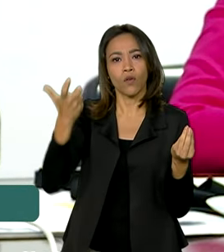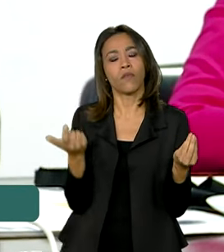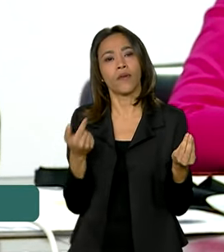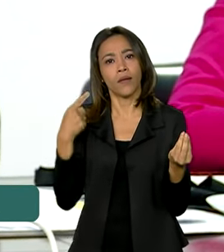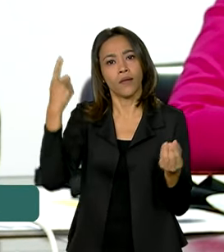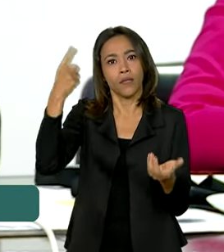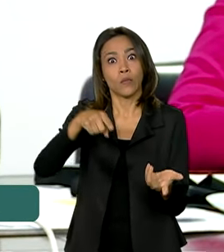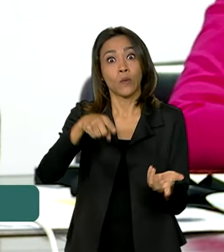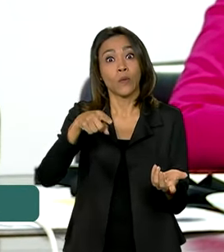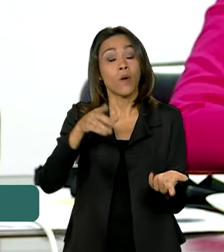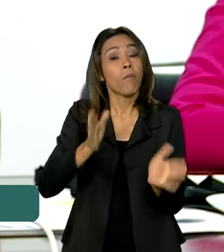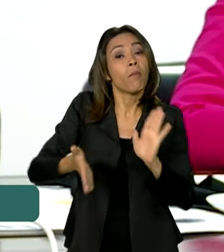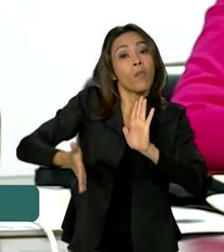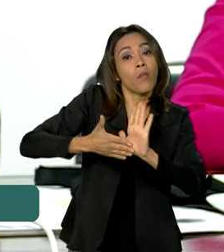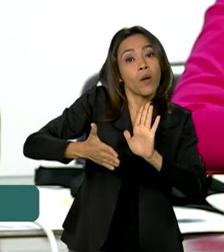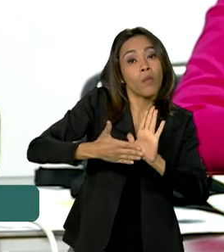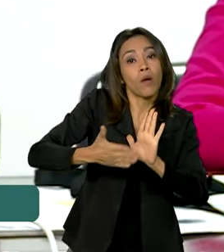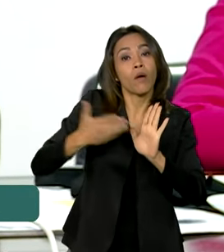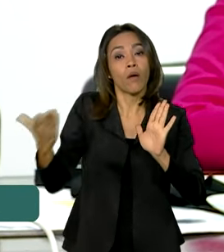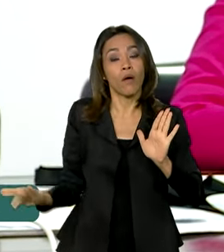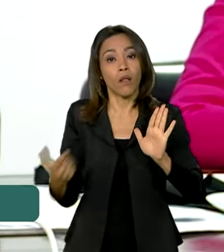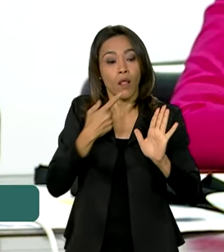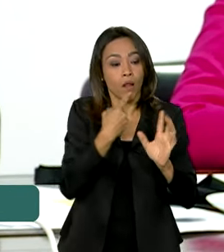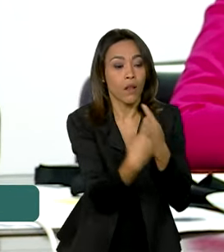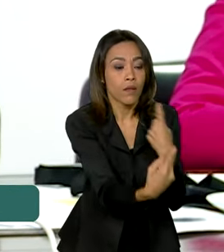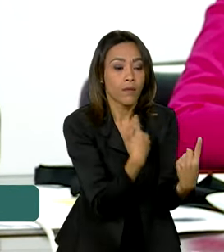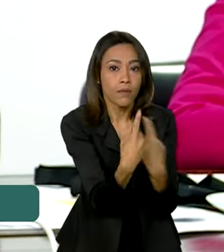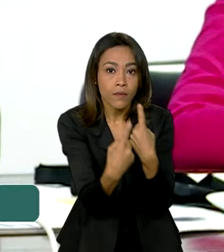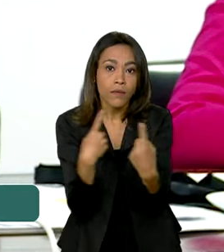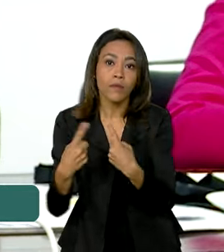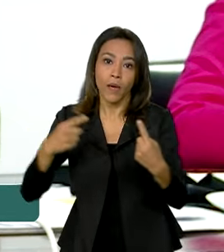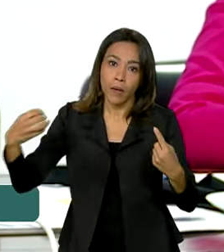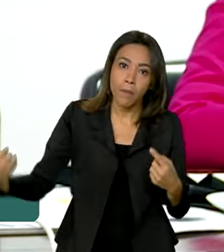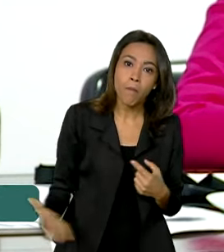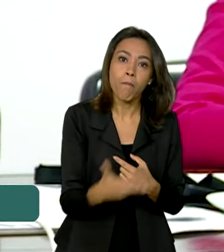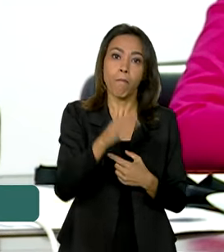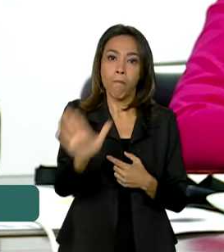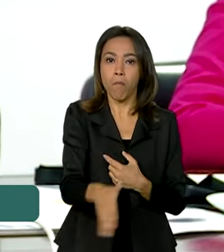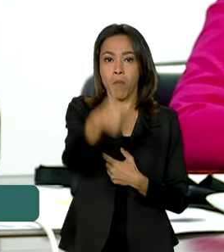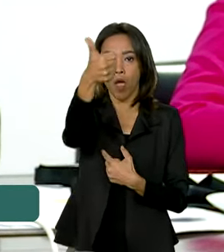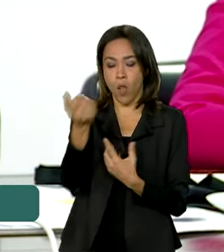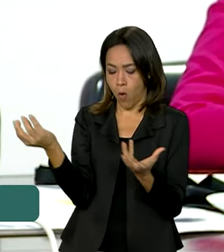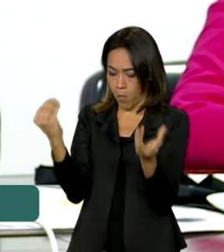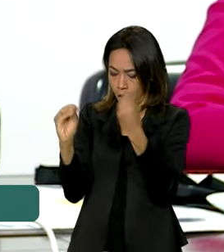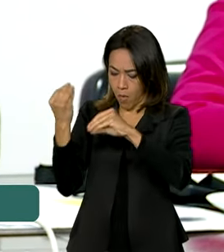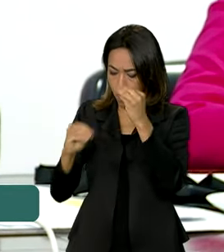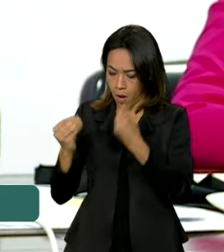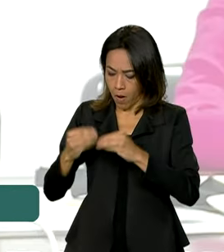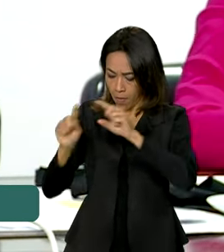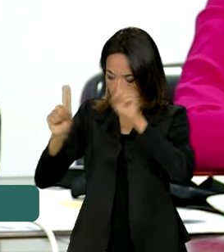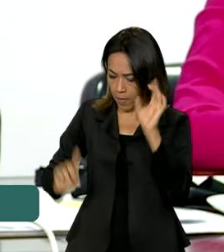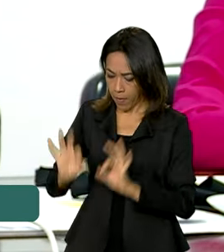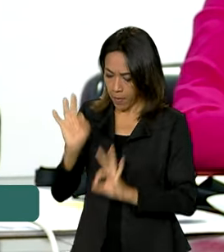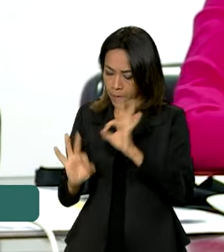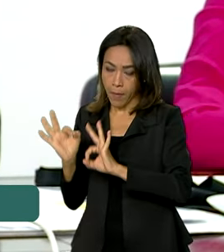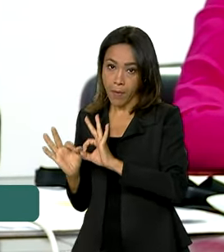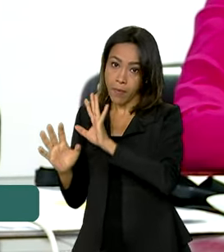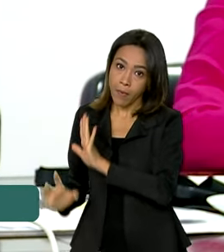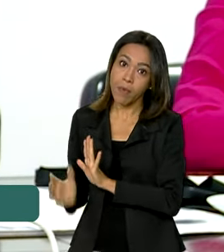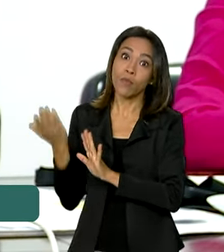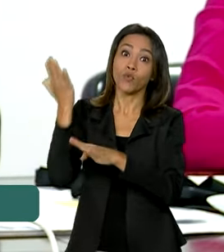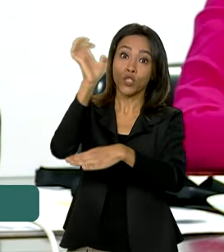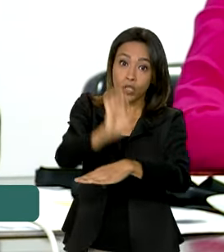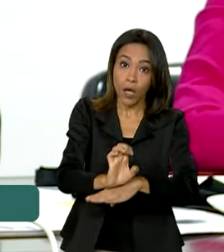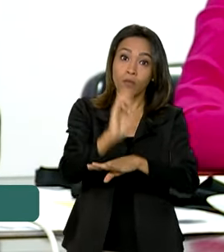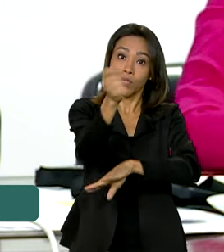propor, dialogar, na construção de um plano de reconstrução sustentável para Rio Grande do Sul. Não interessa a